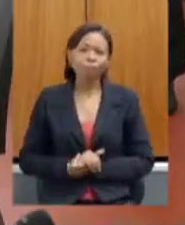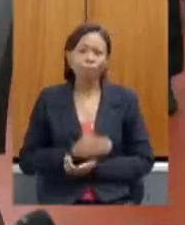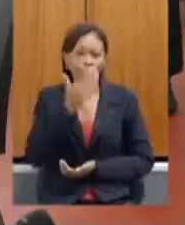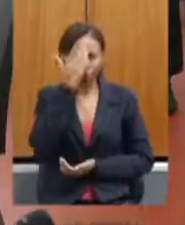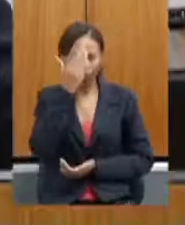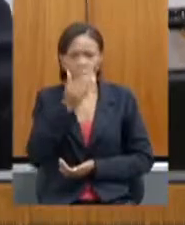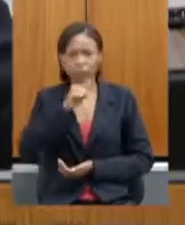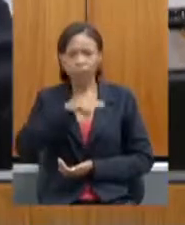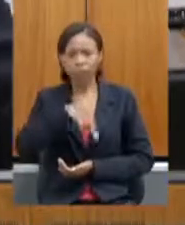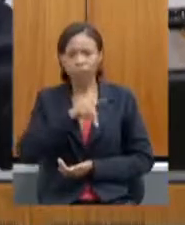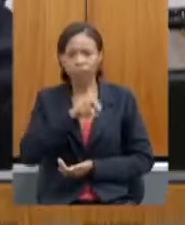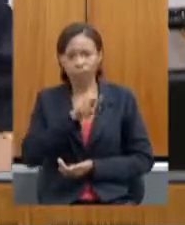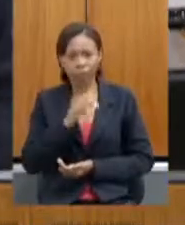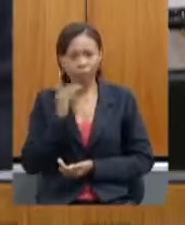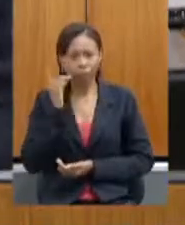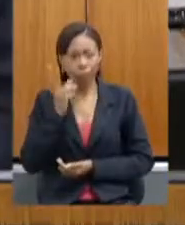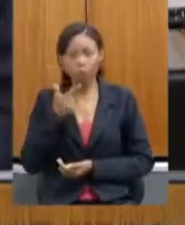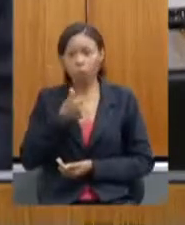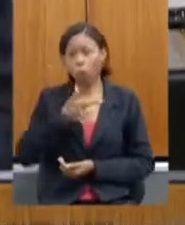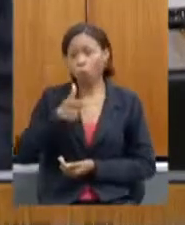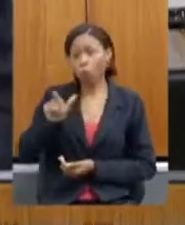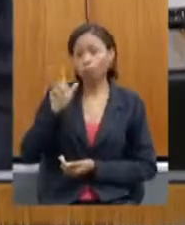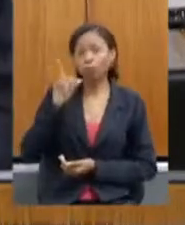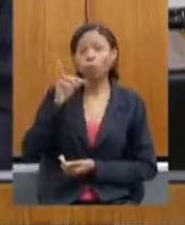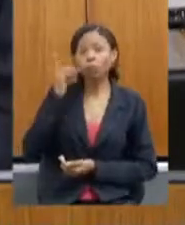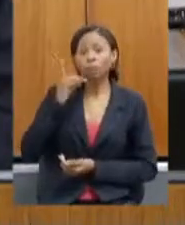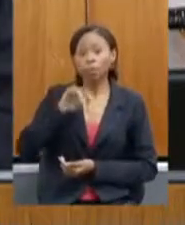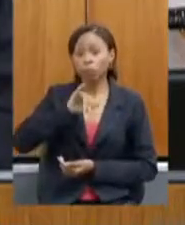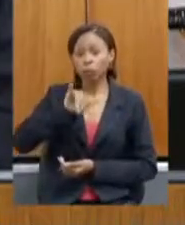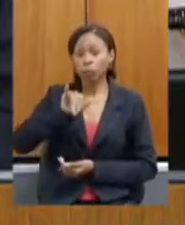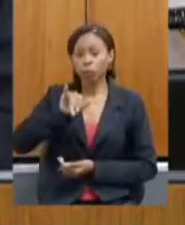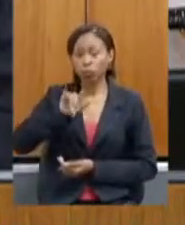Próximo debatedor, deputado Zé Reis.